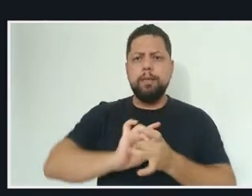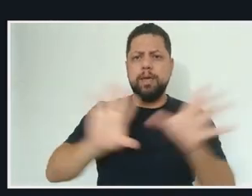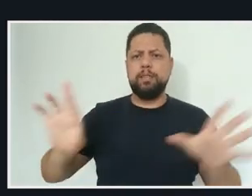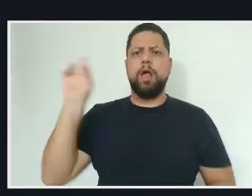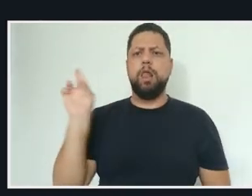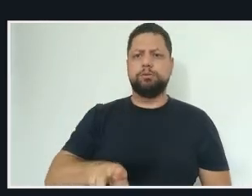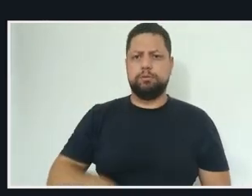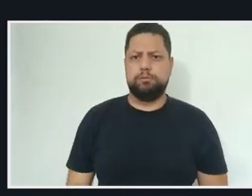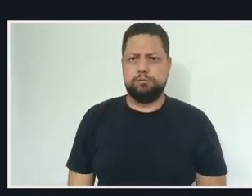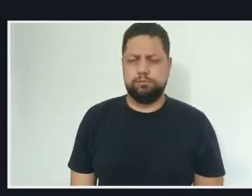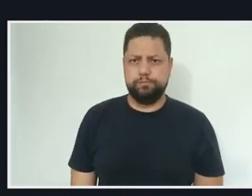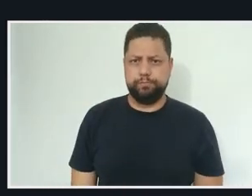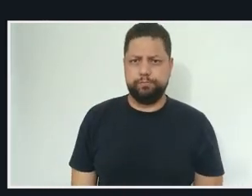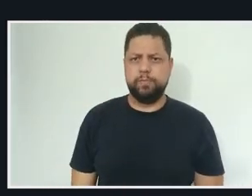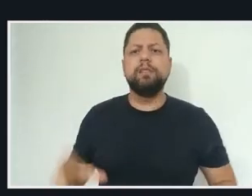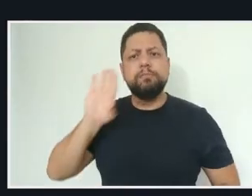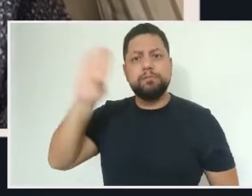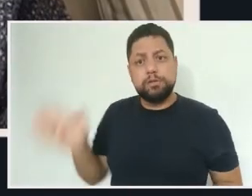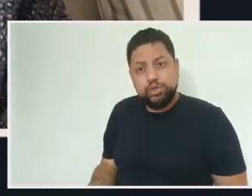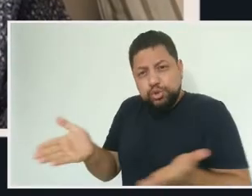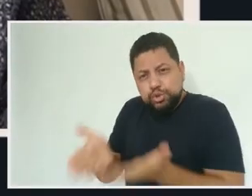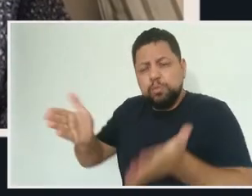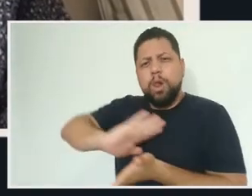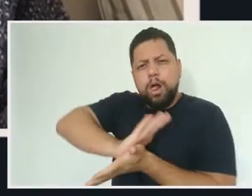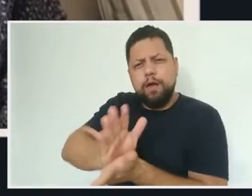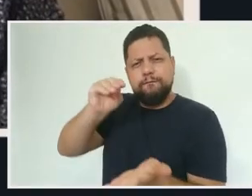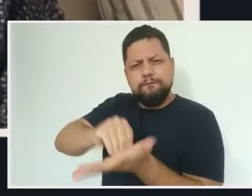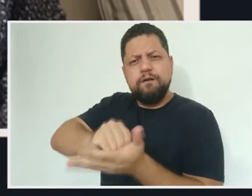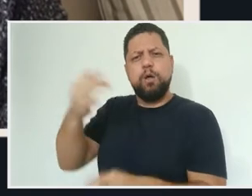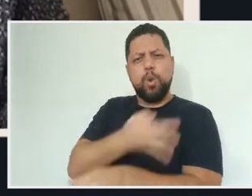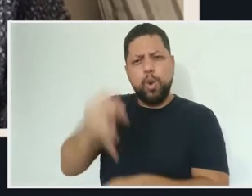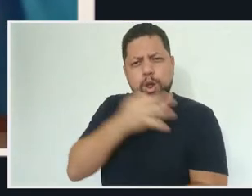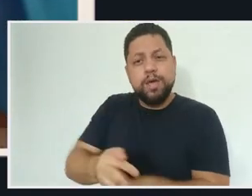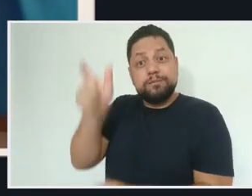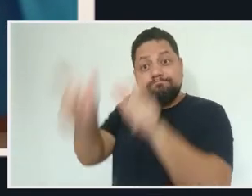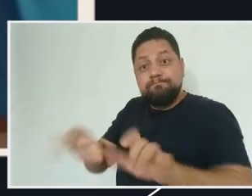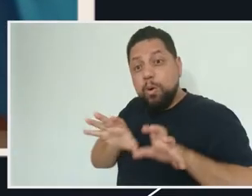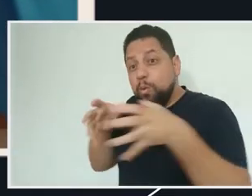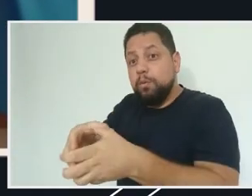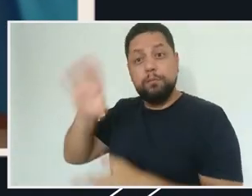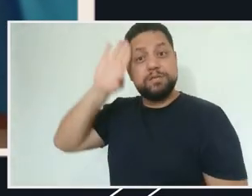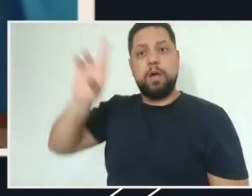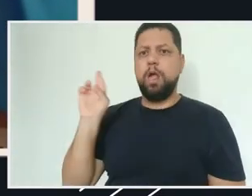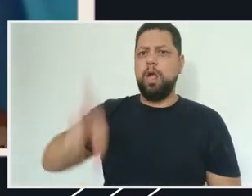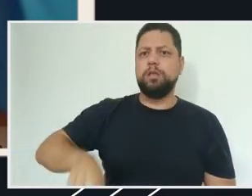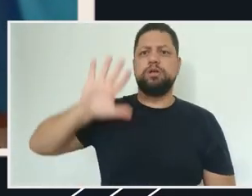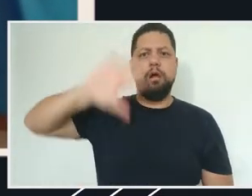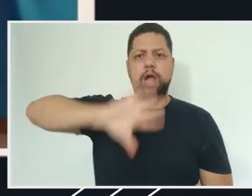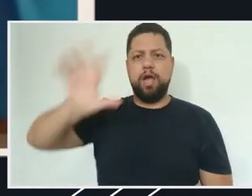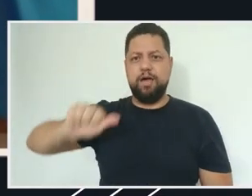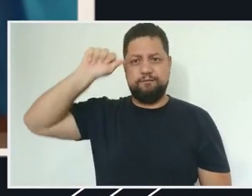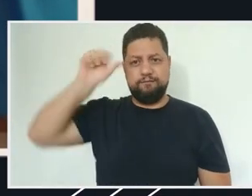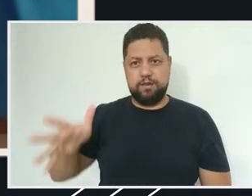Atacam a dignidade de meninas e mulheres. E violam a nossa lei Maria da Penha. Estimulam a discriminação e a